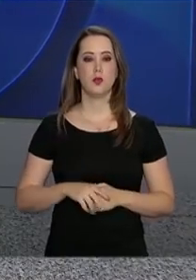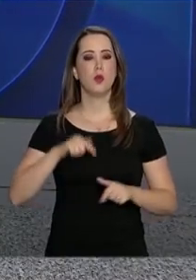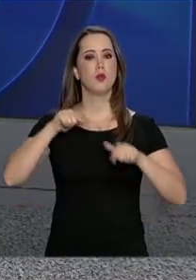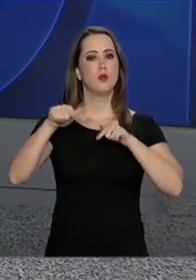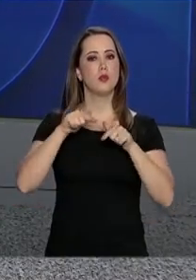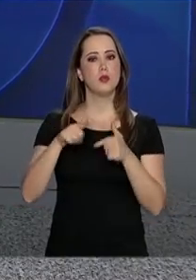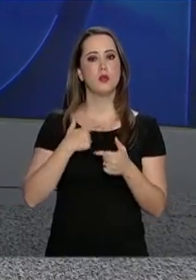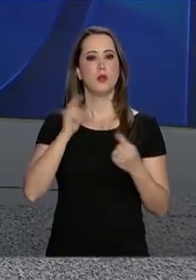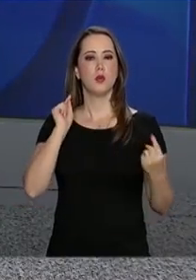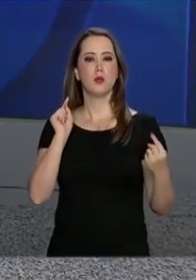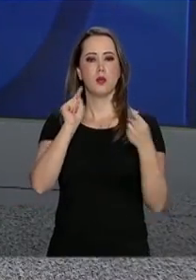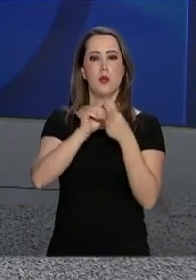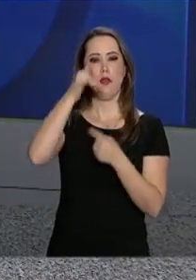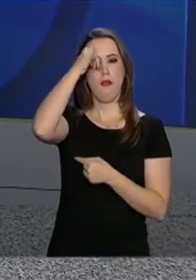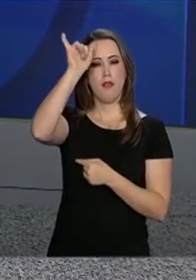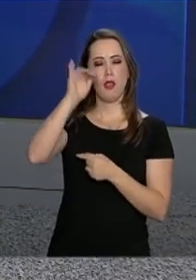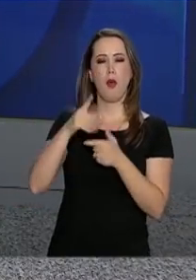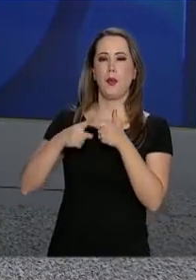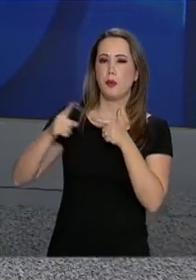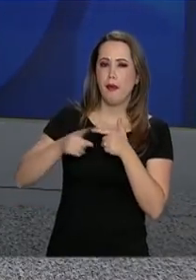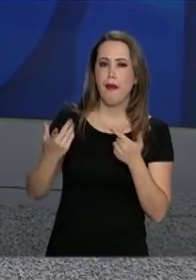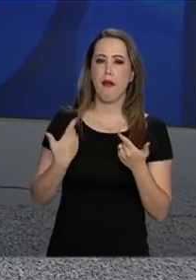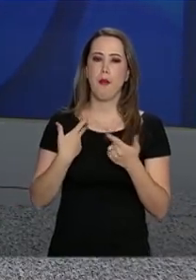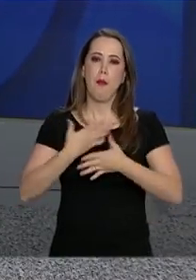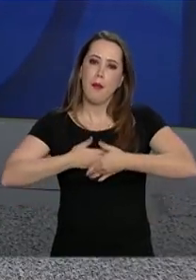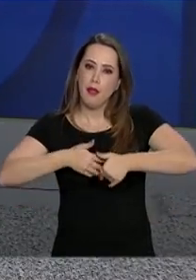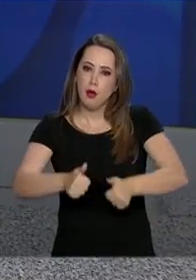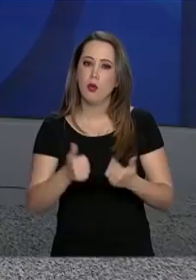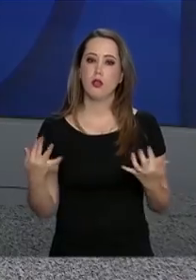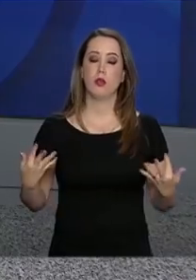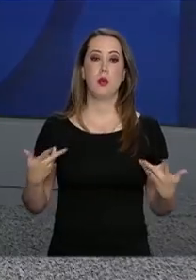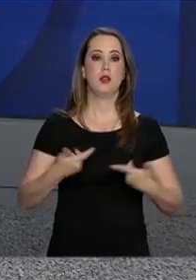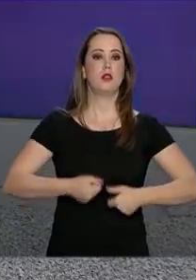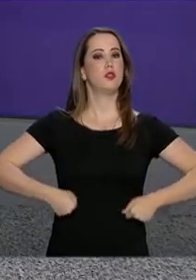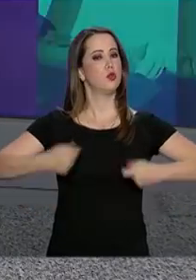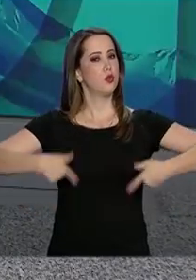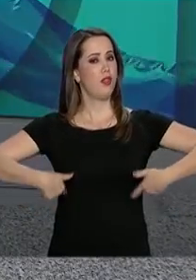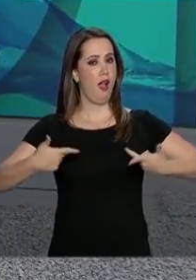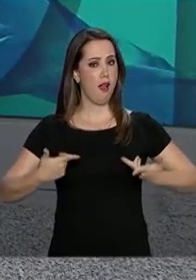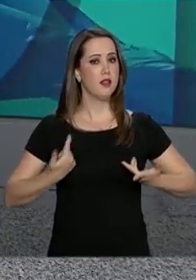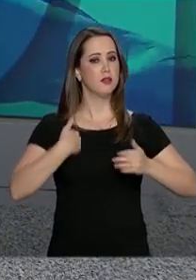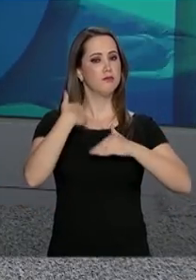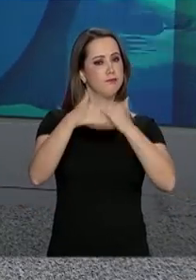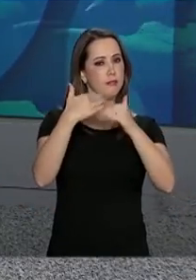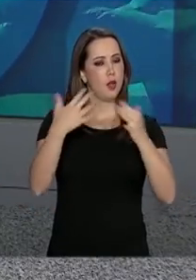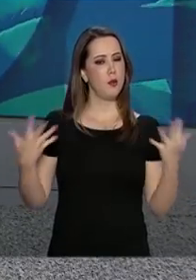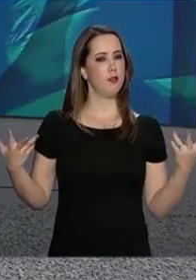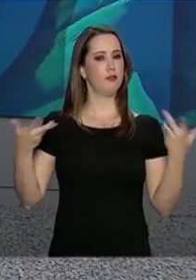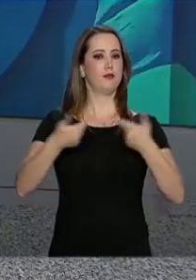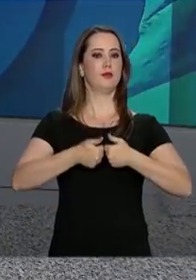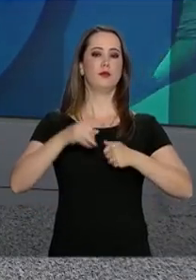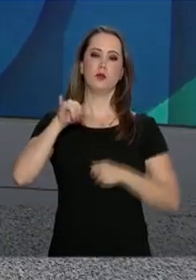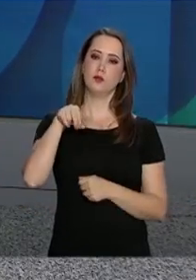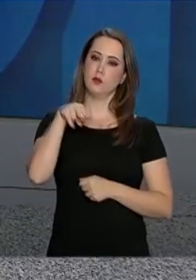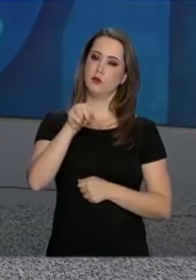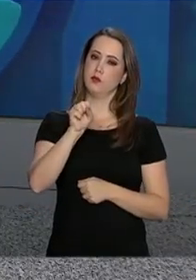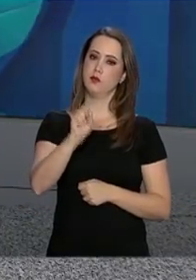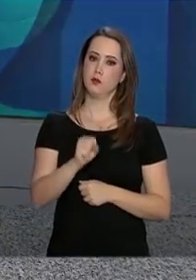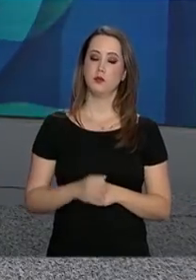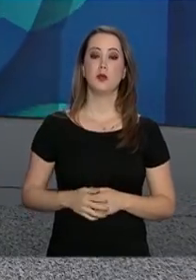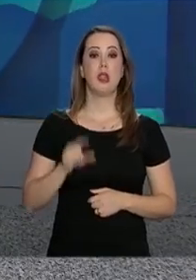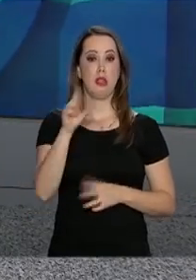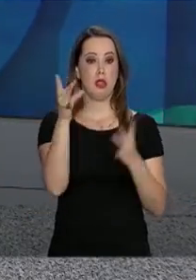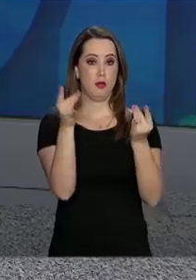As ações têm como meta combater fraudes, melhorar a qualidade dos gastos e aumentar a eficiência da previdência social.